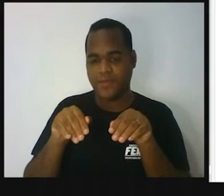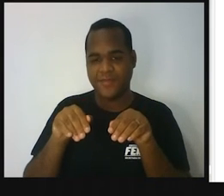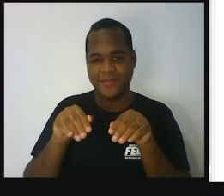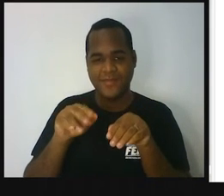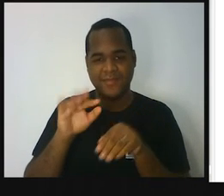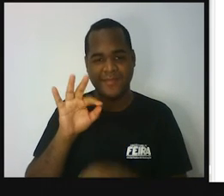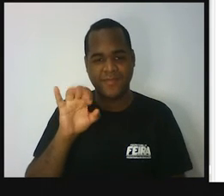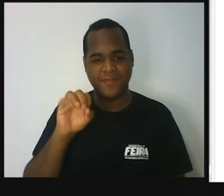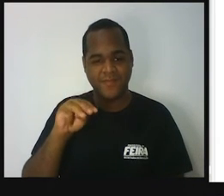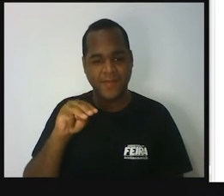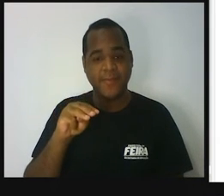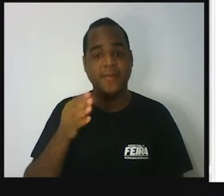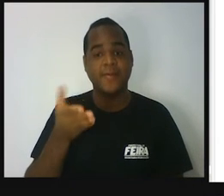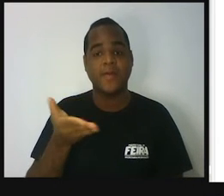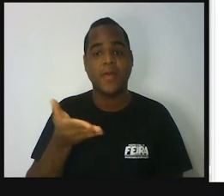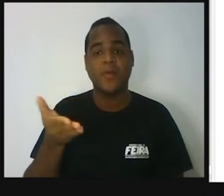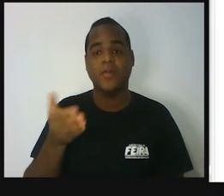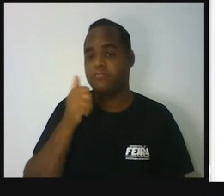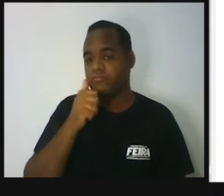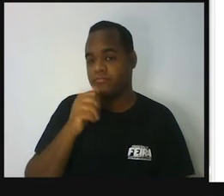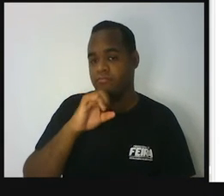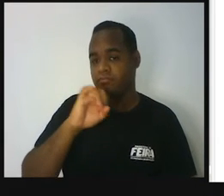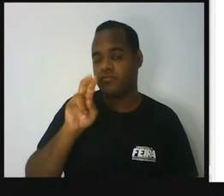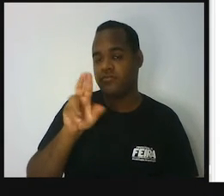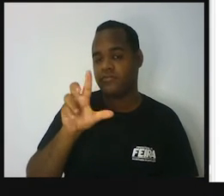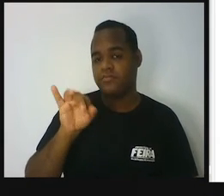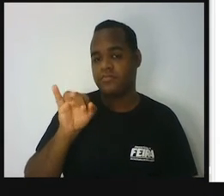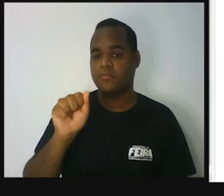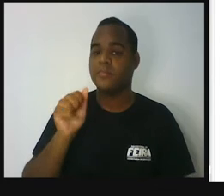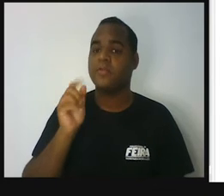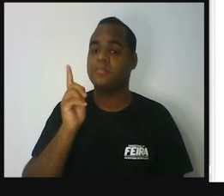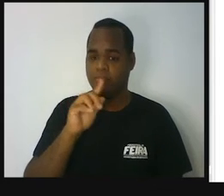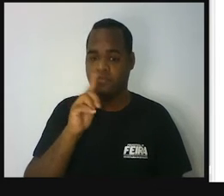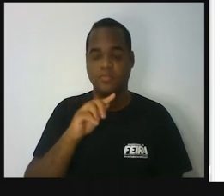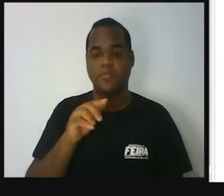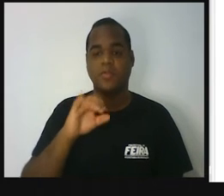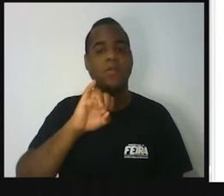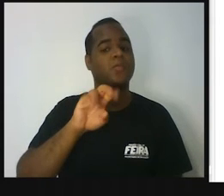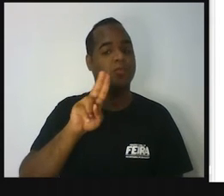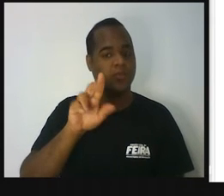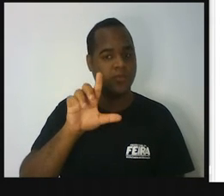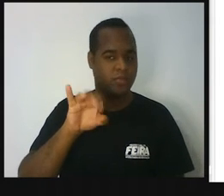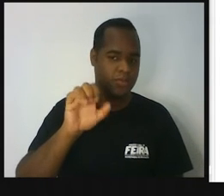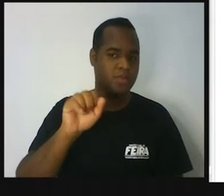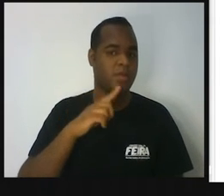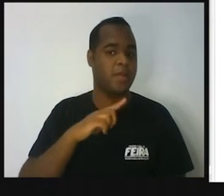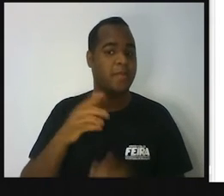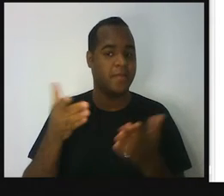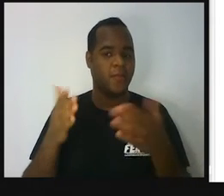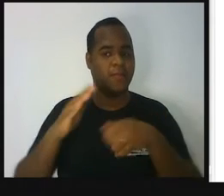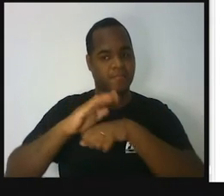Agora é a vez de Júlia jogar na rodada. Então, Júlia é quem vai jogar agora.